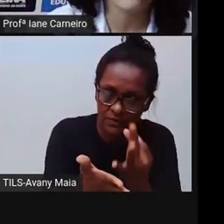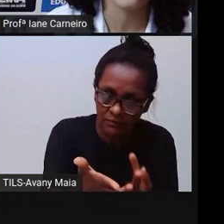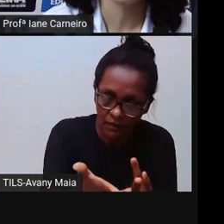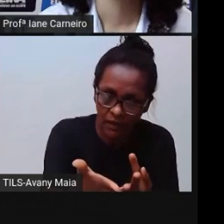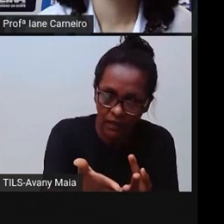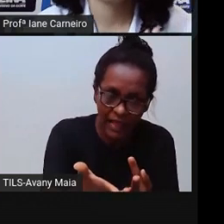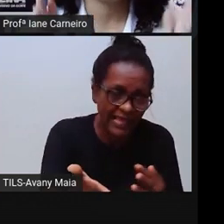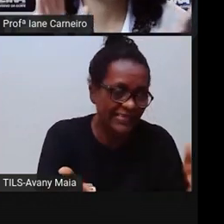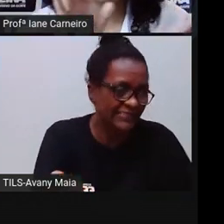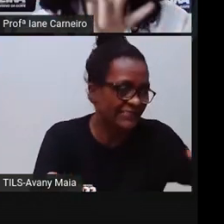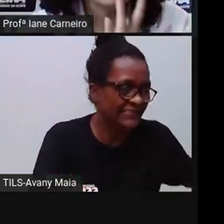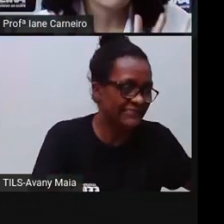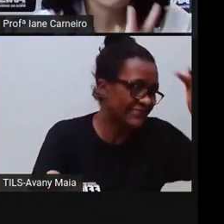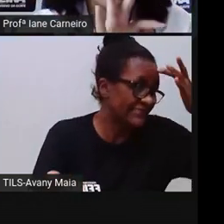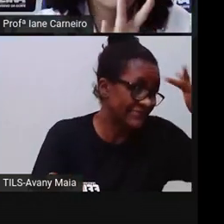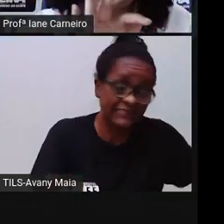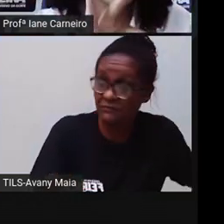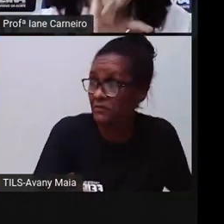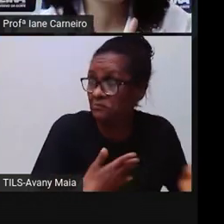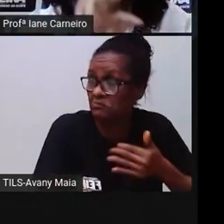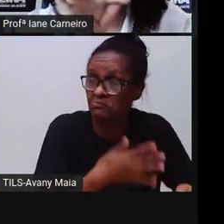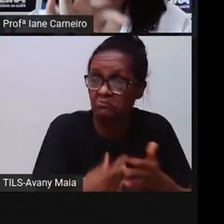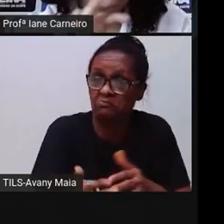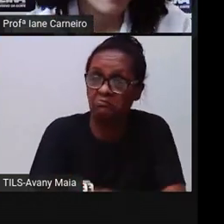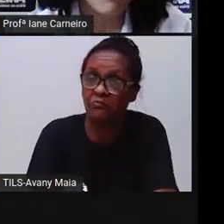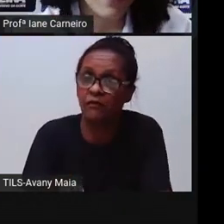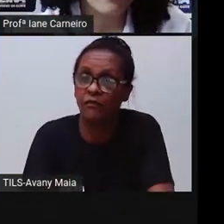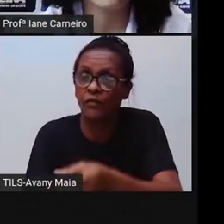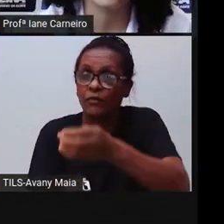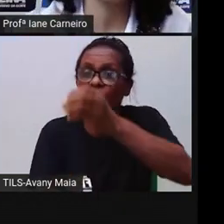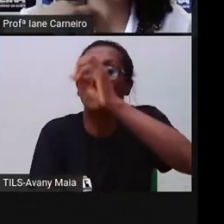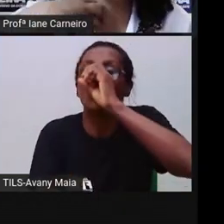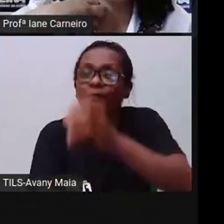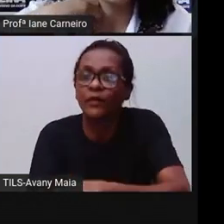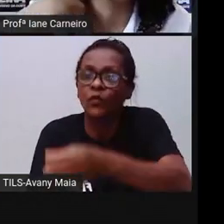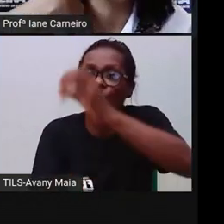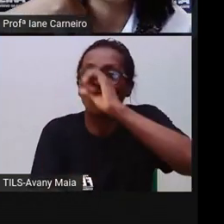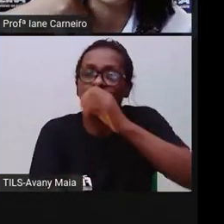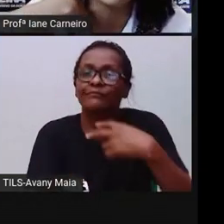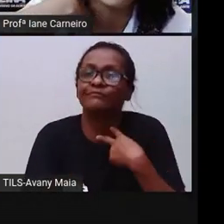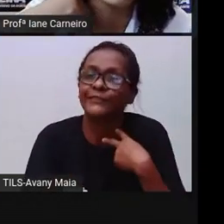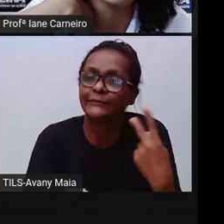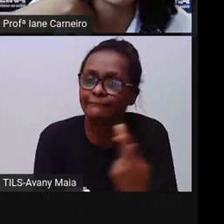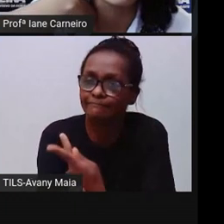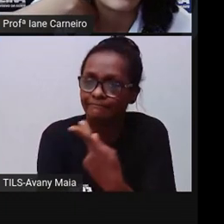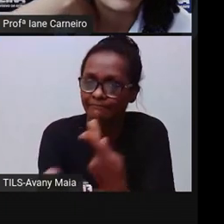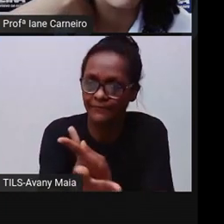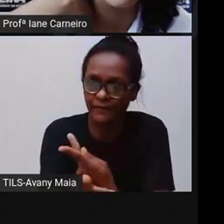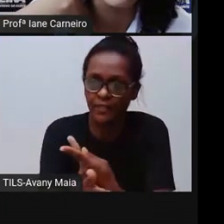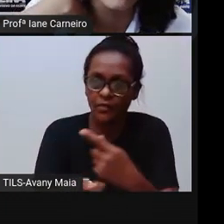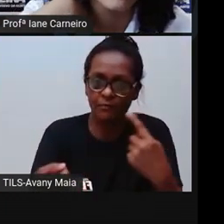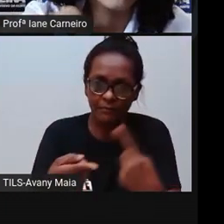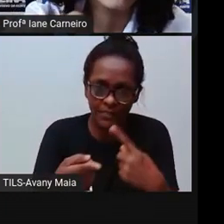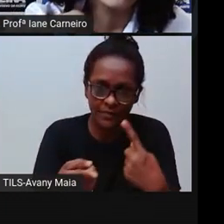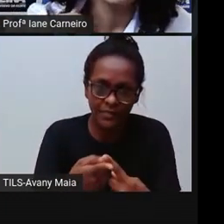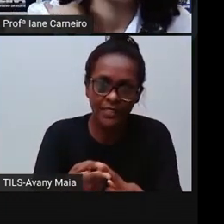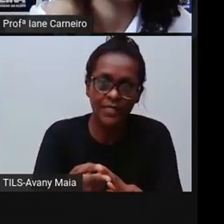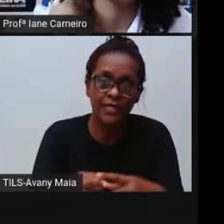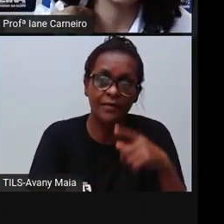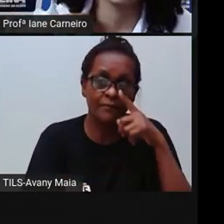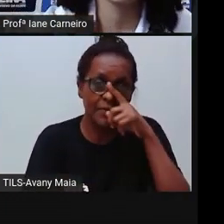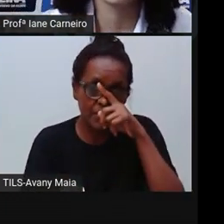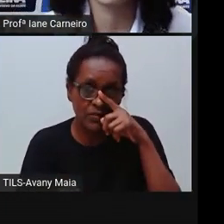remédio, né? Ele vai dizer qual é o horário de cada remédio. Às vezes tem remédio que você não pode misturar um com o outro,